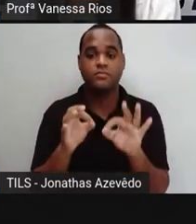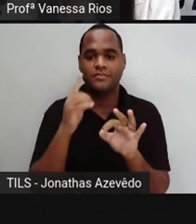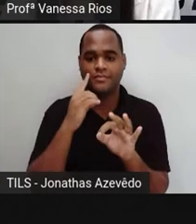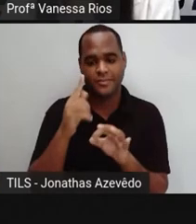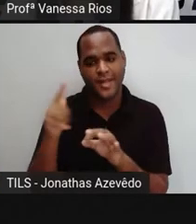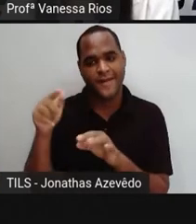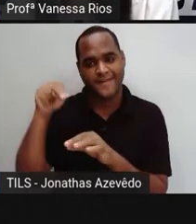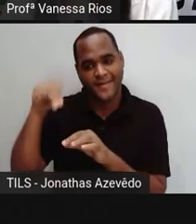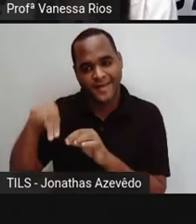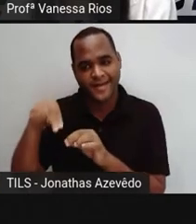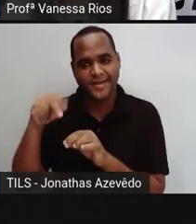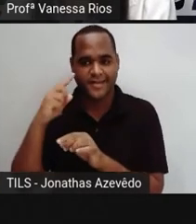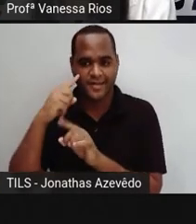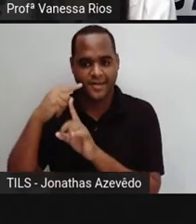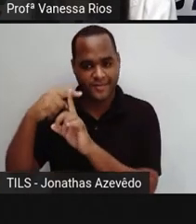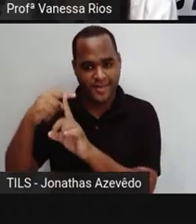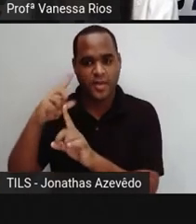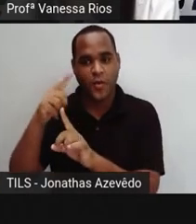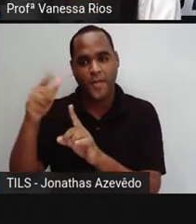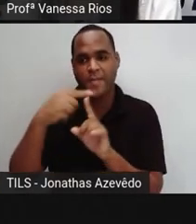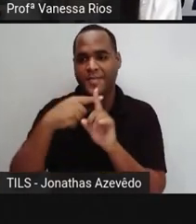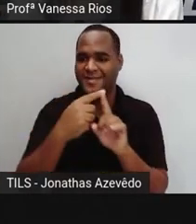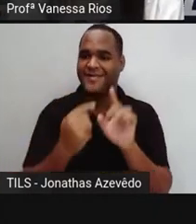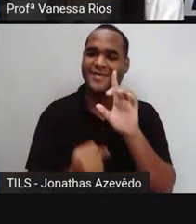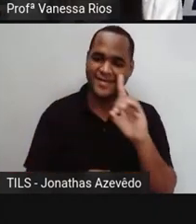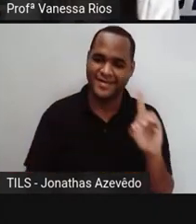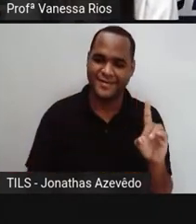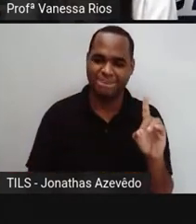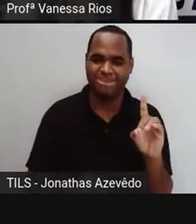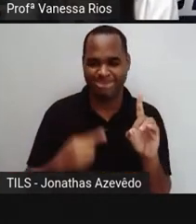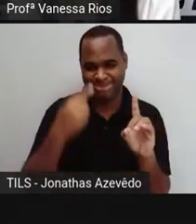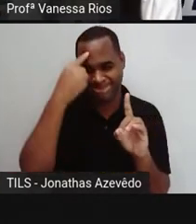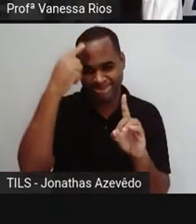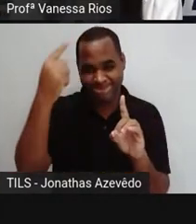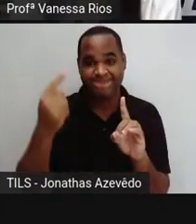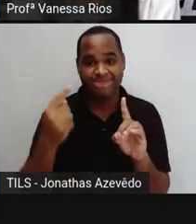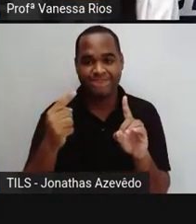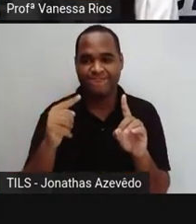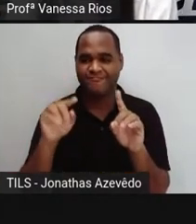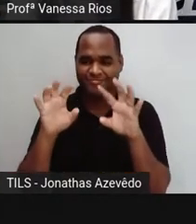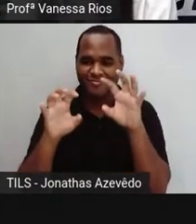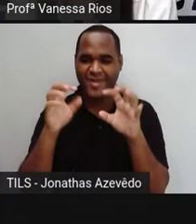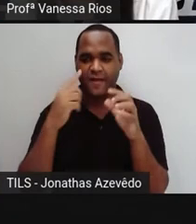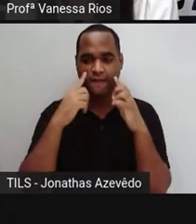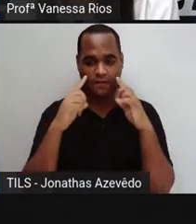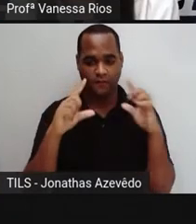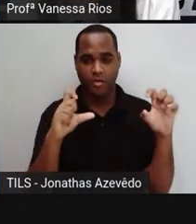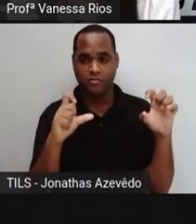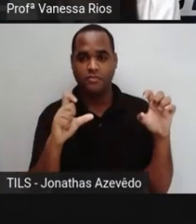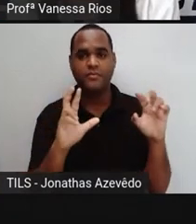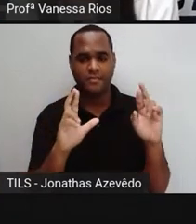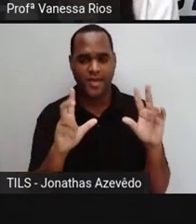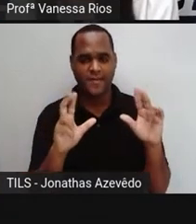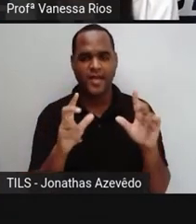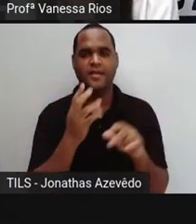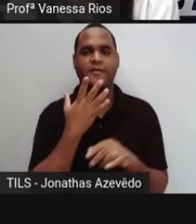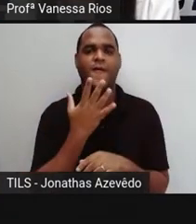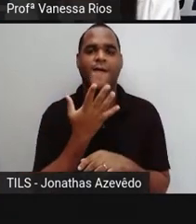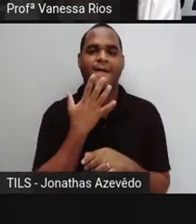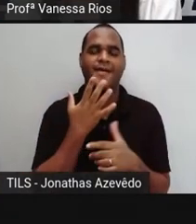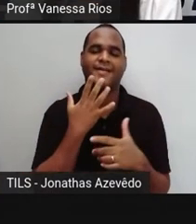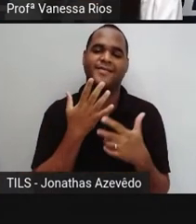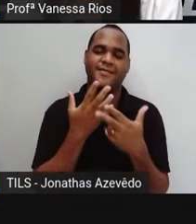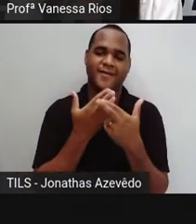e o positivo à direita. Então, gente observa pelos contrastes, das cores aí,